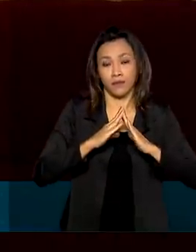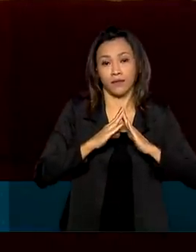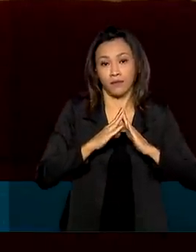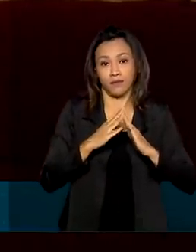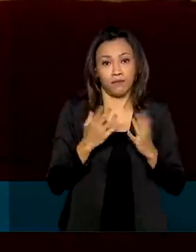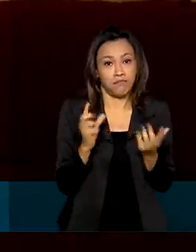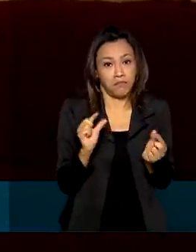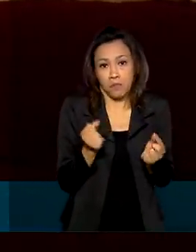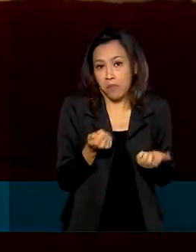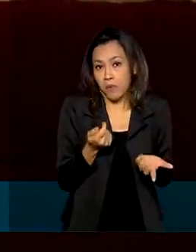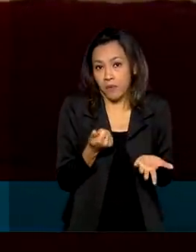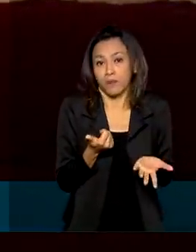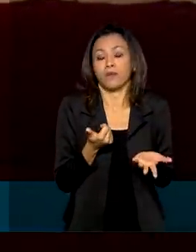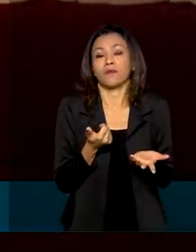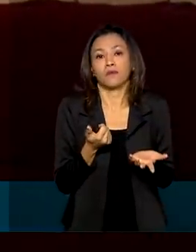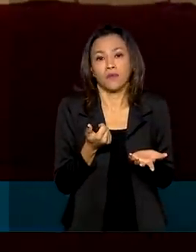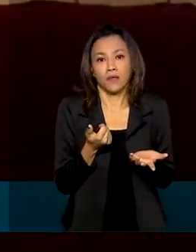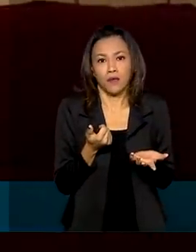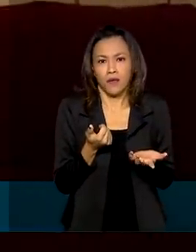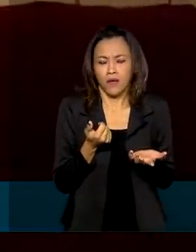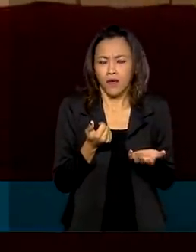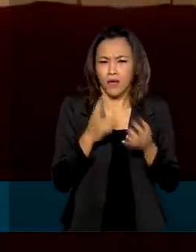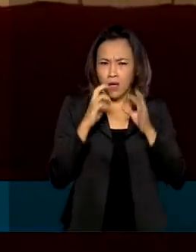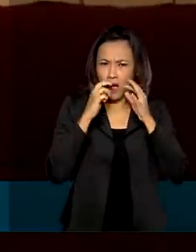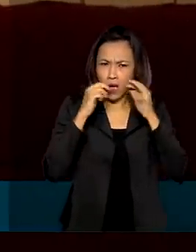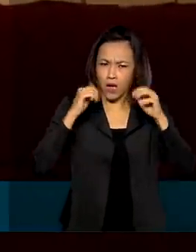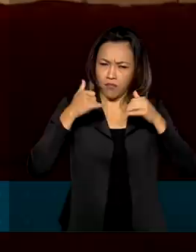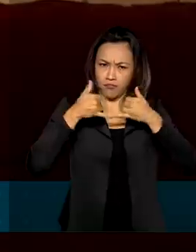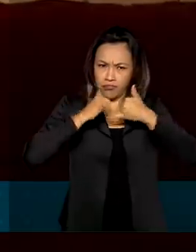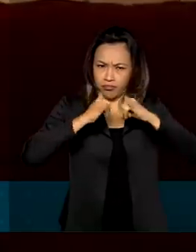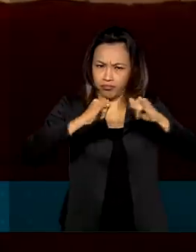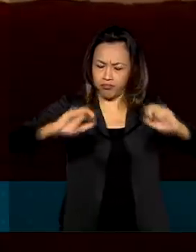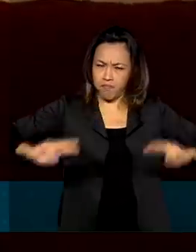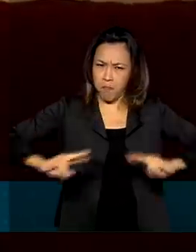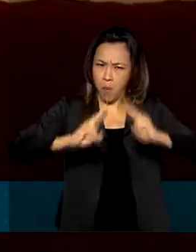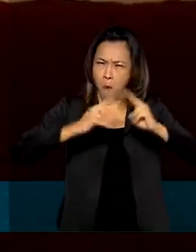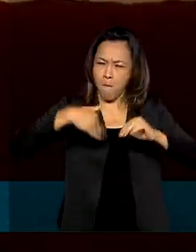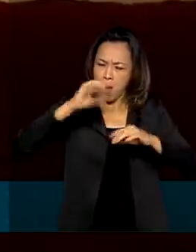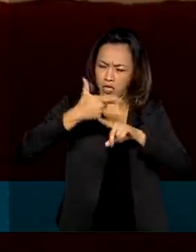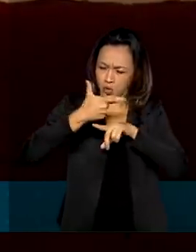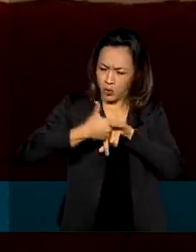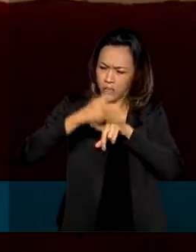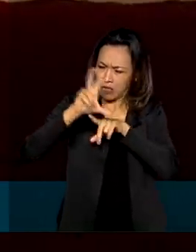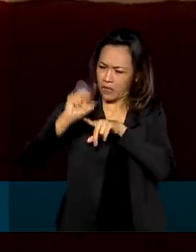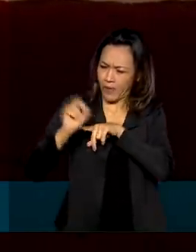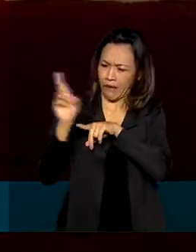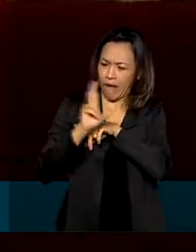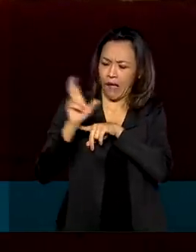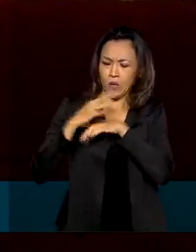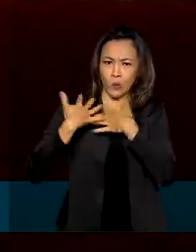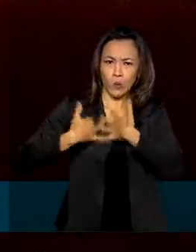essas coisas. E dá uma taxa de mais de 250 reais.